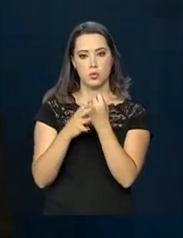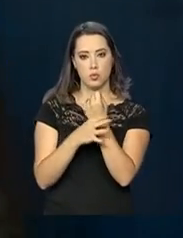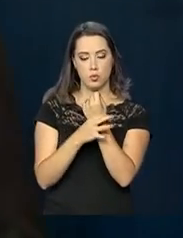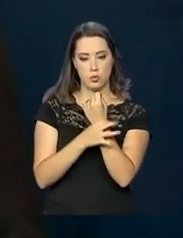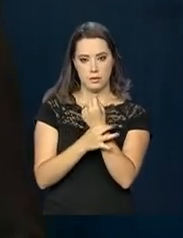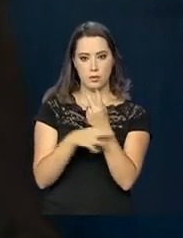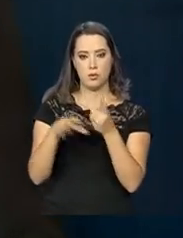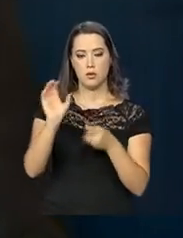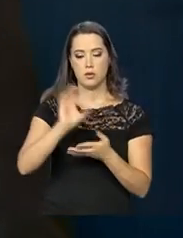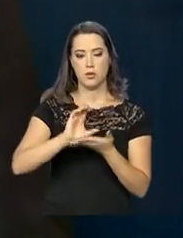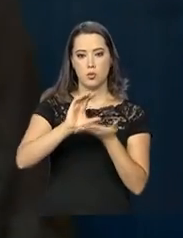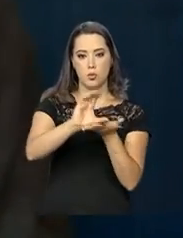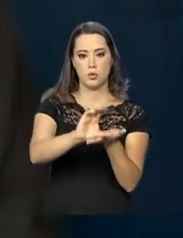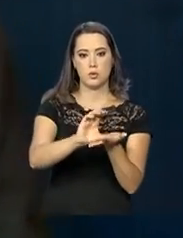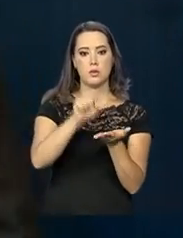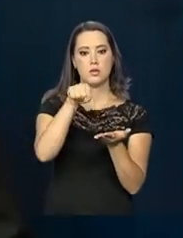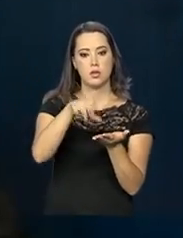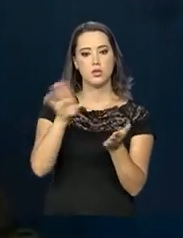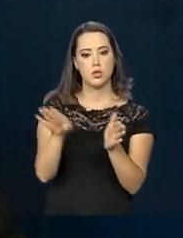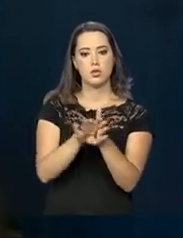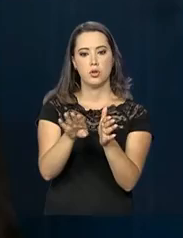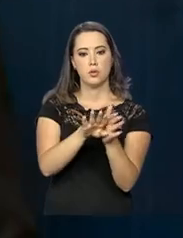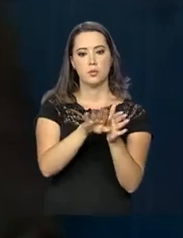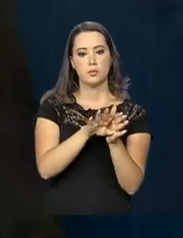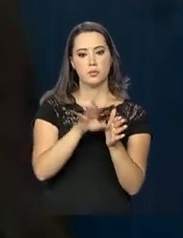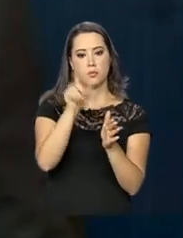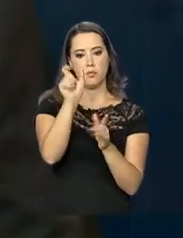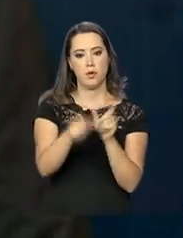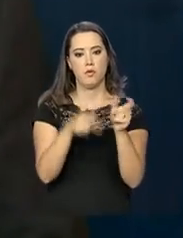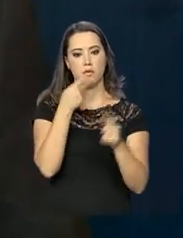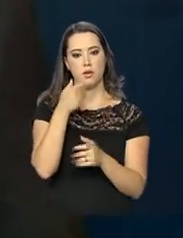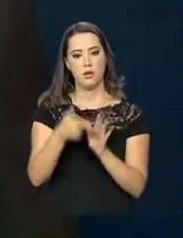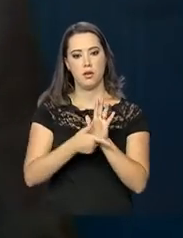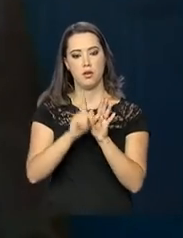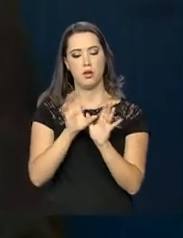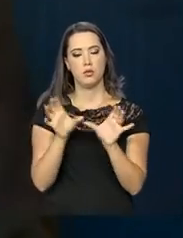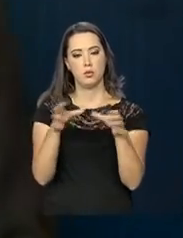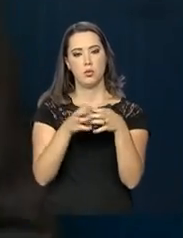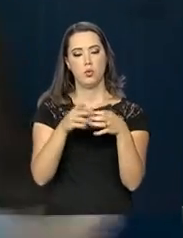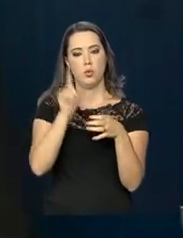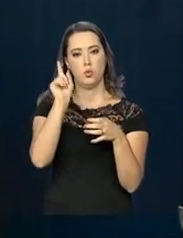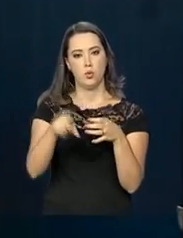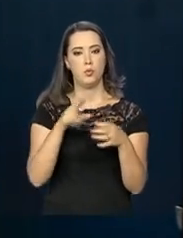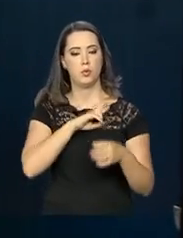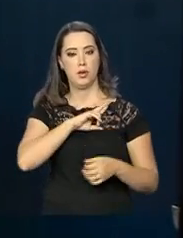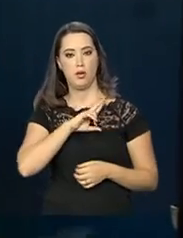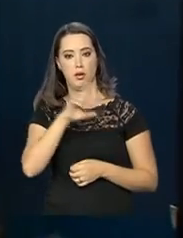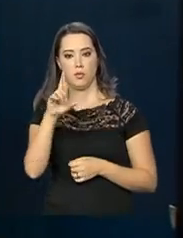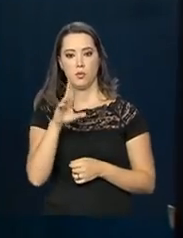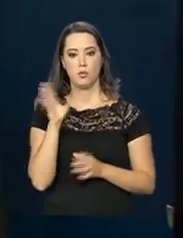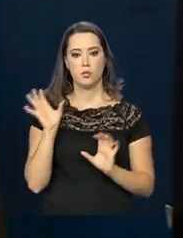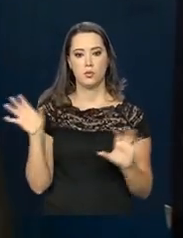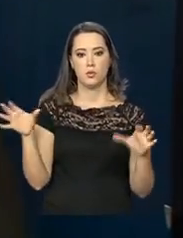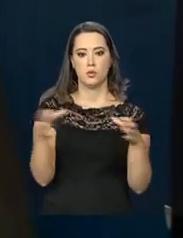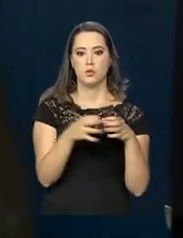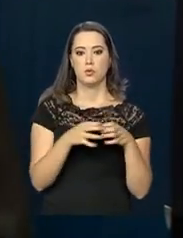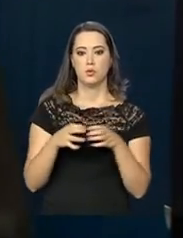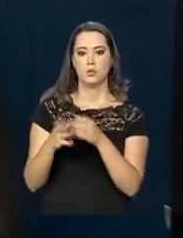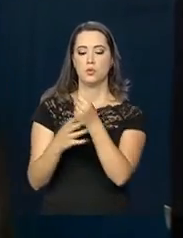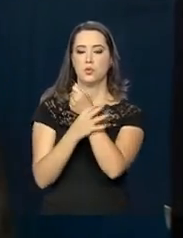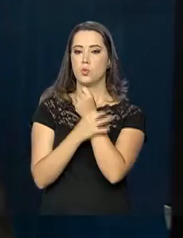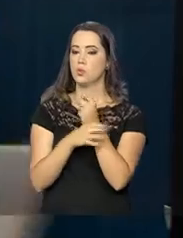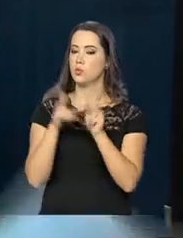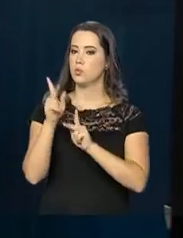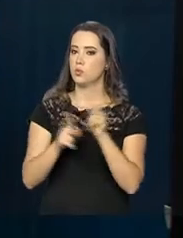pessoas que vão compor esse conselho. Como eu falei agora há pouco, ele vai ser composto por representantes dos órgãos de segurança